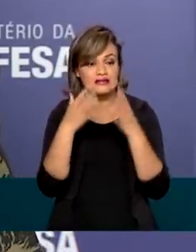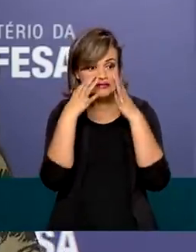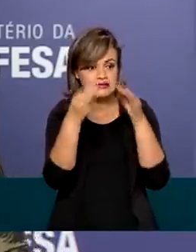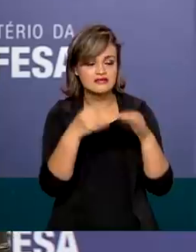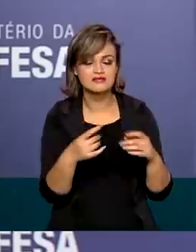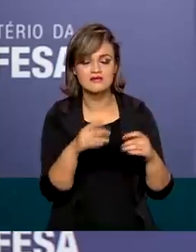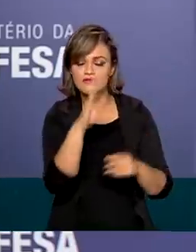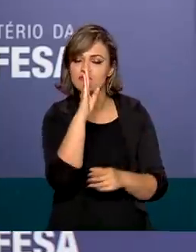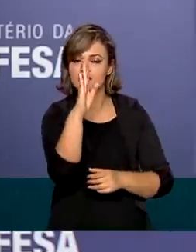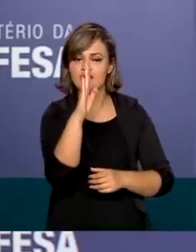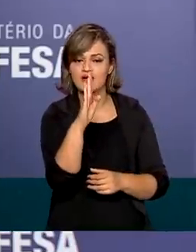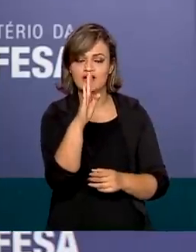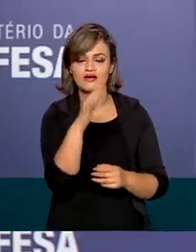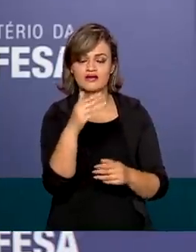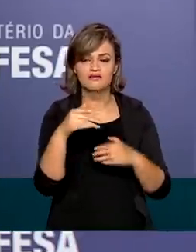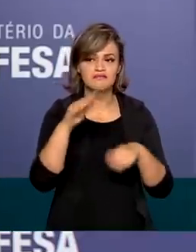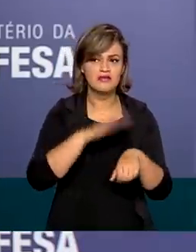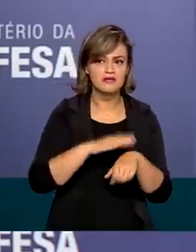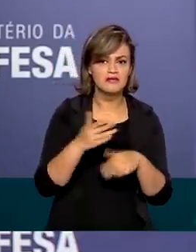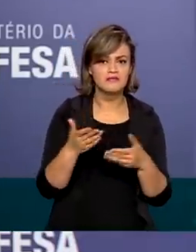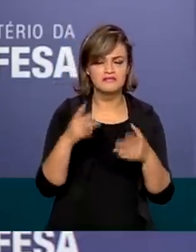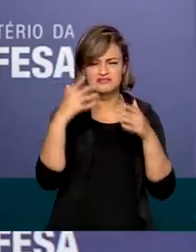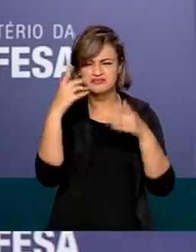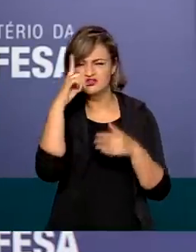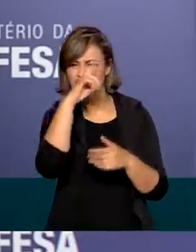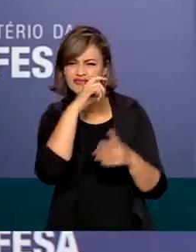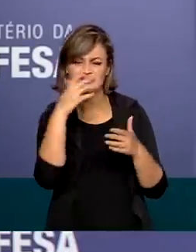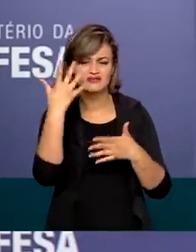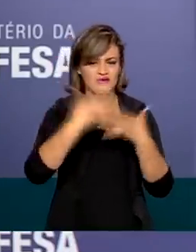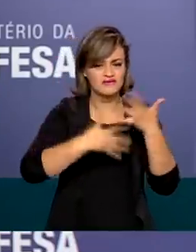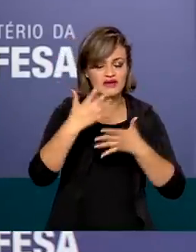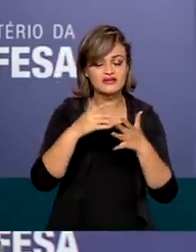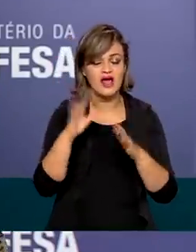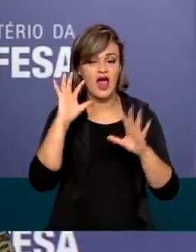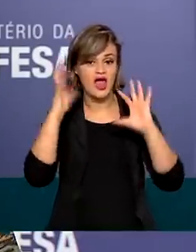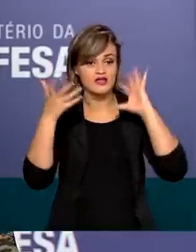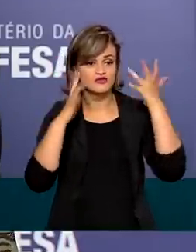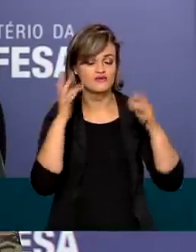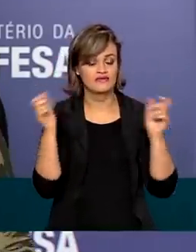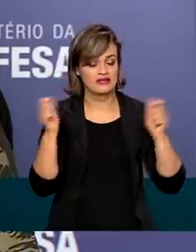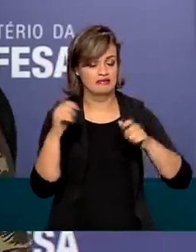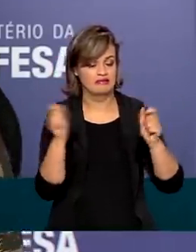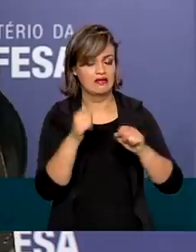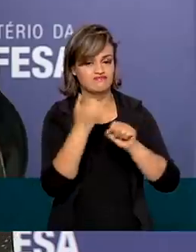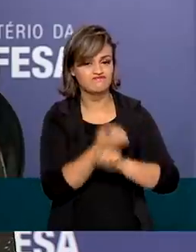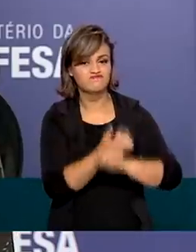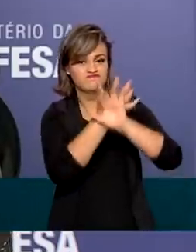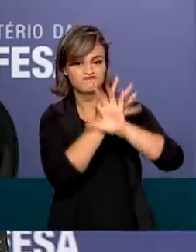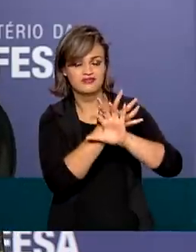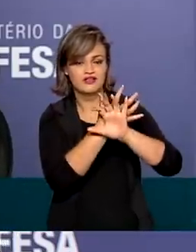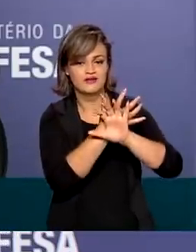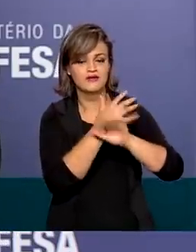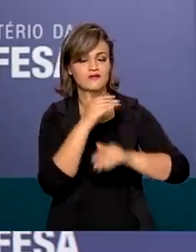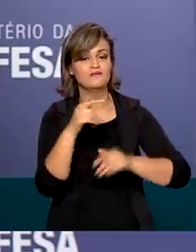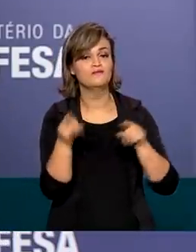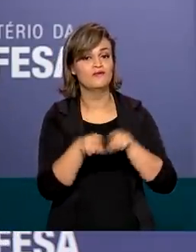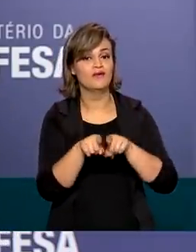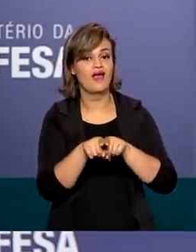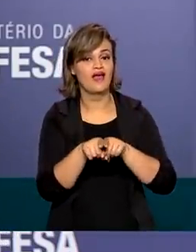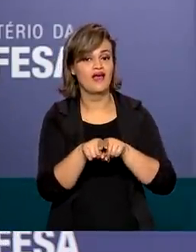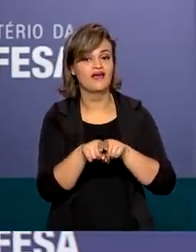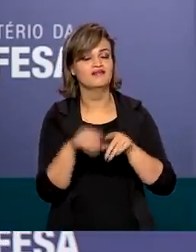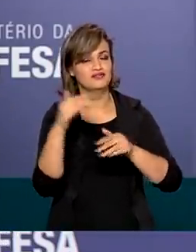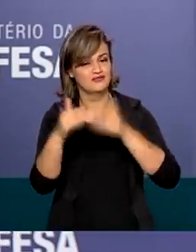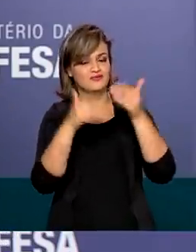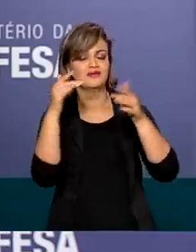primária e a média e alta complexidade elas possam ser interligadas em função do desenvolvimento das